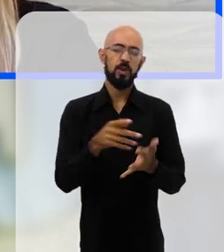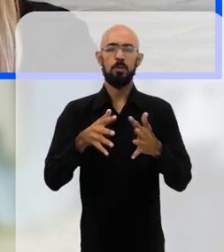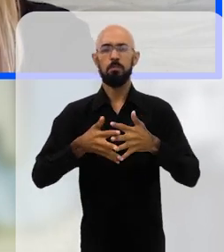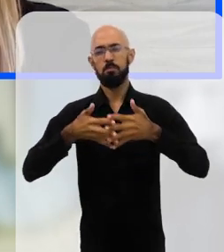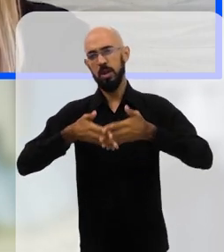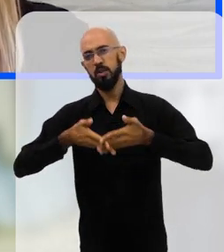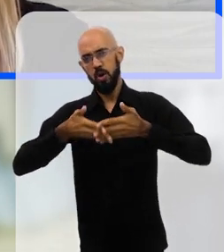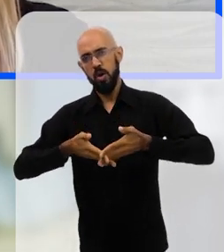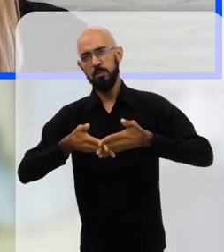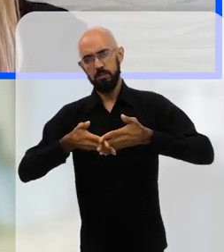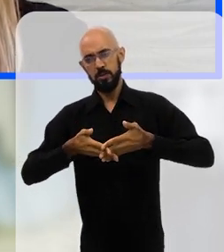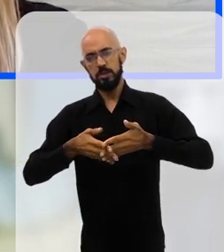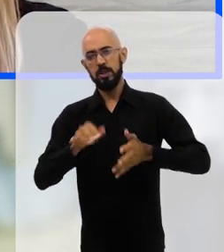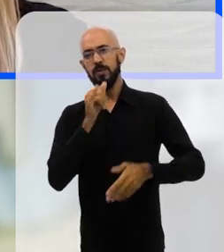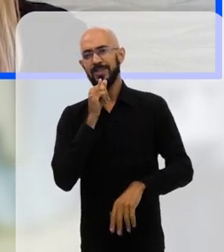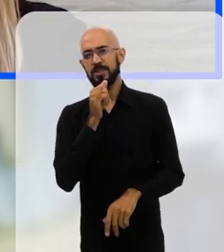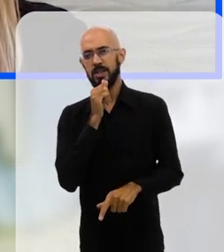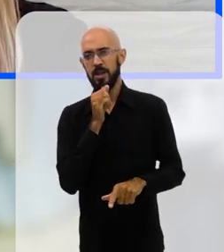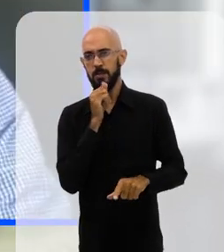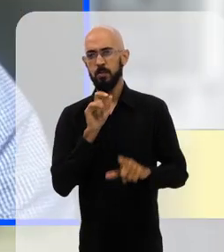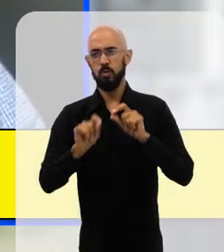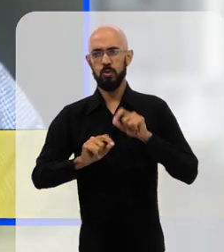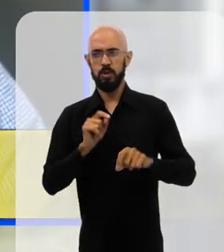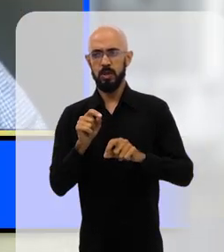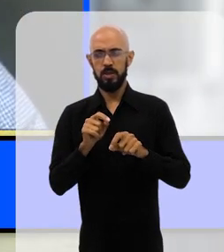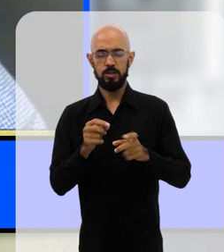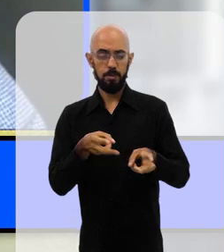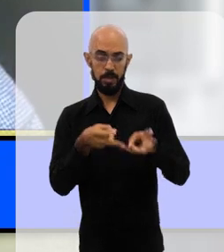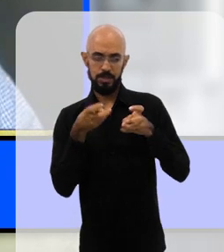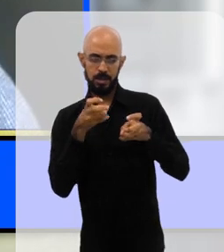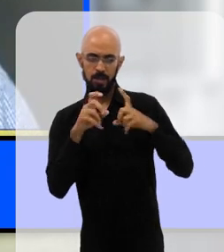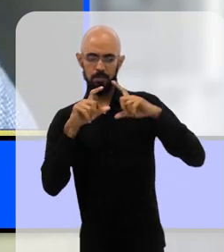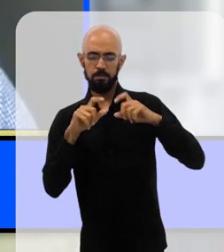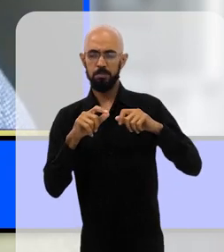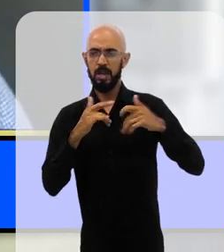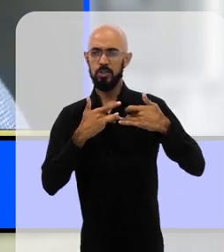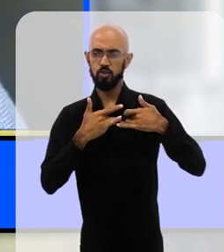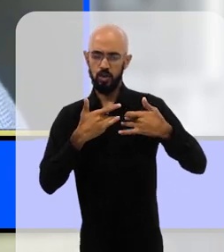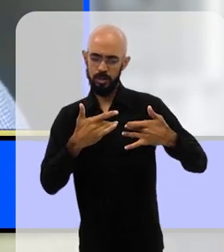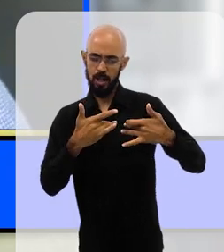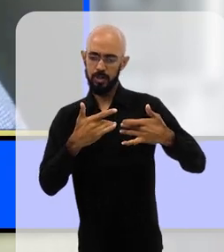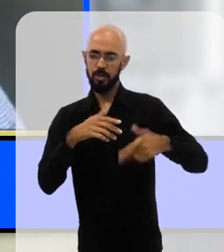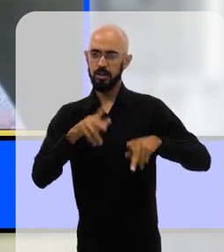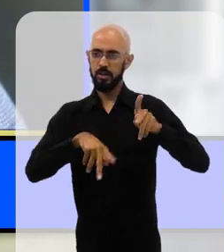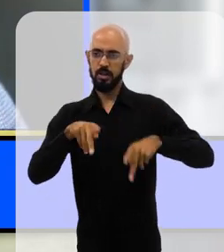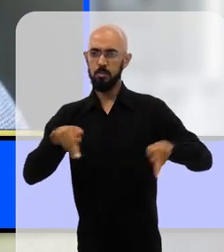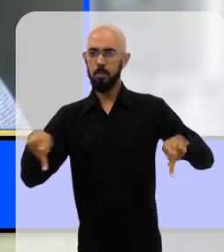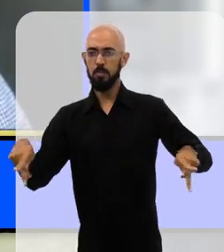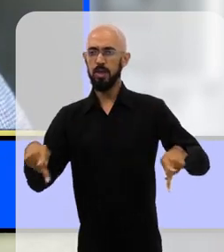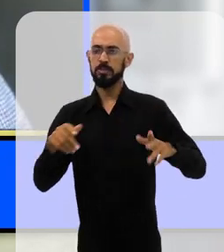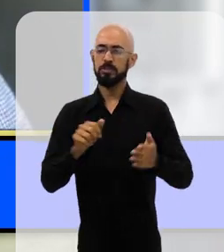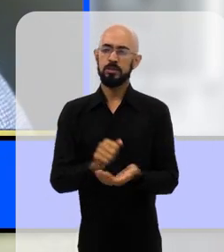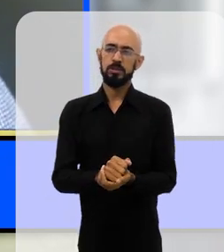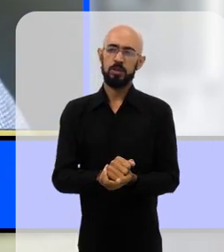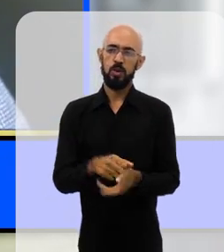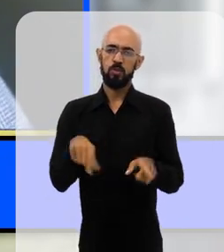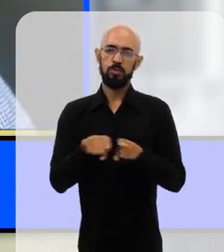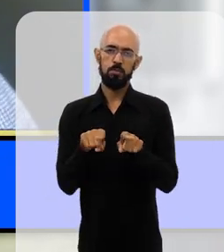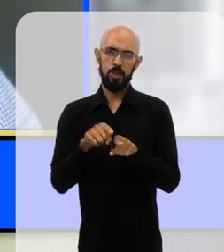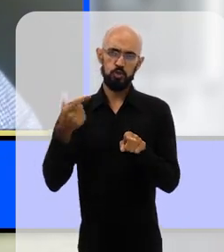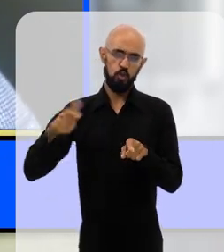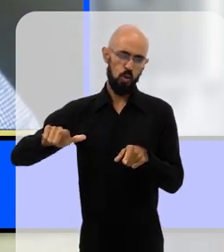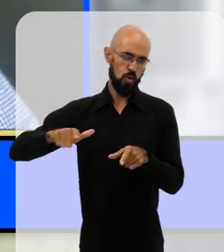tragédia, né, em Petrópolis, a gente tem visto muitas imagens, por exemplo, da solidariedade da população,